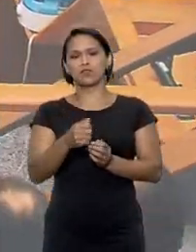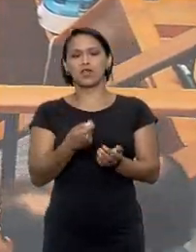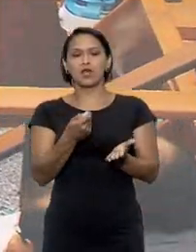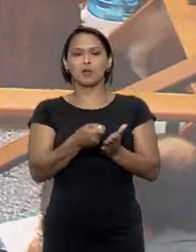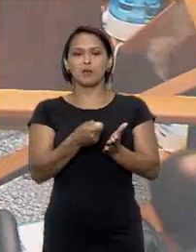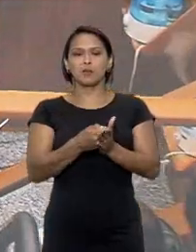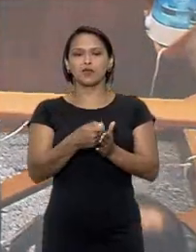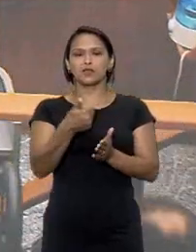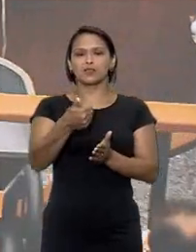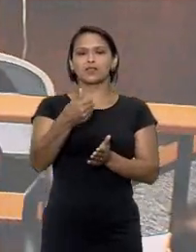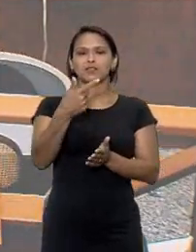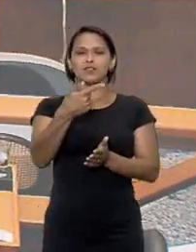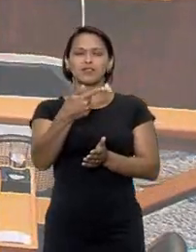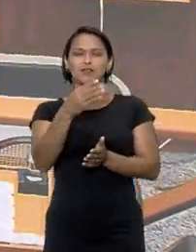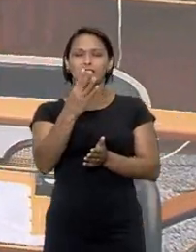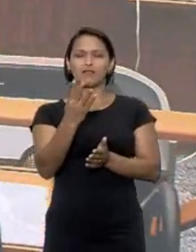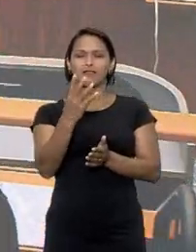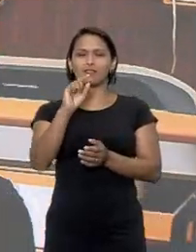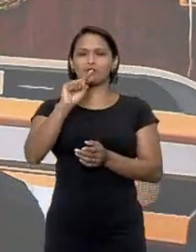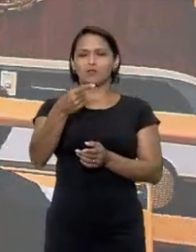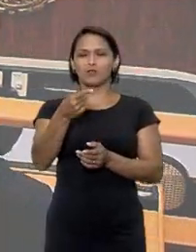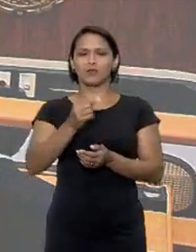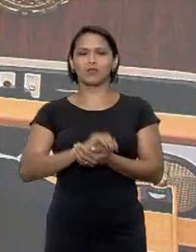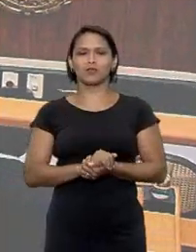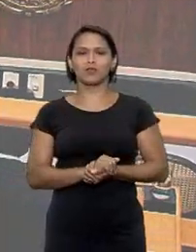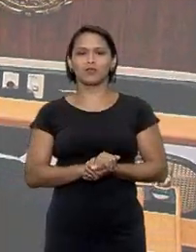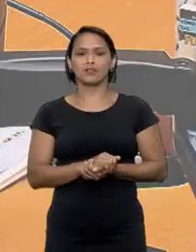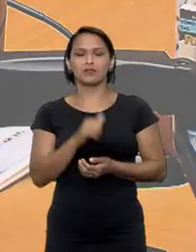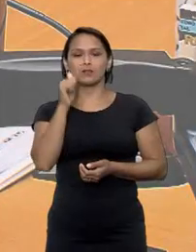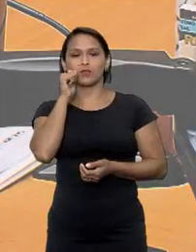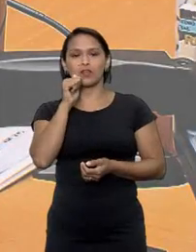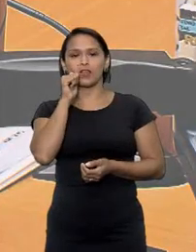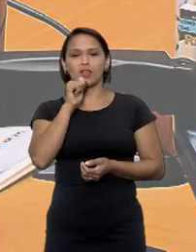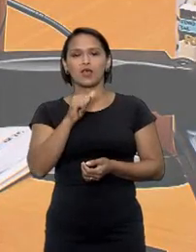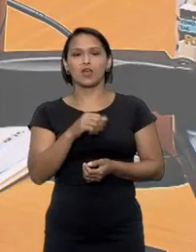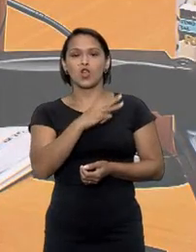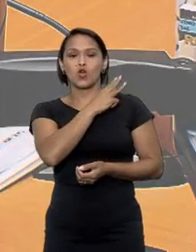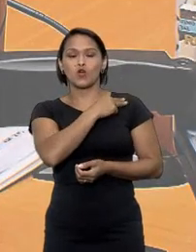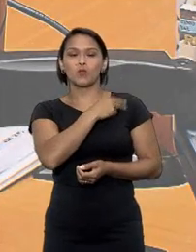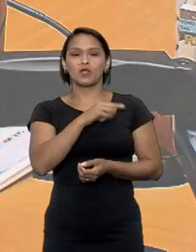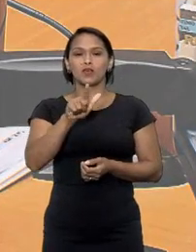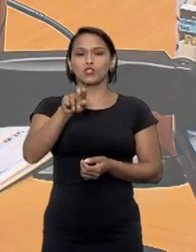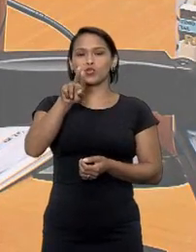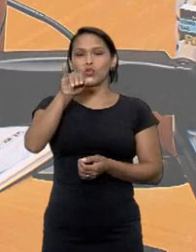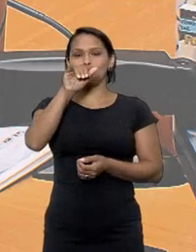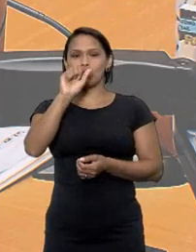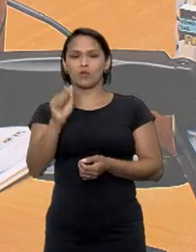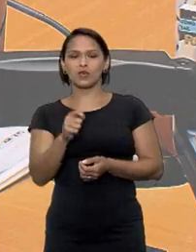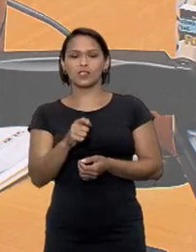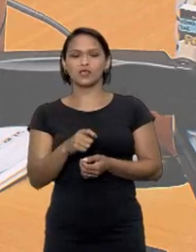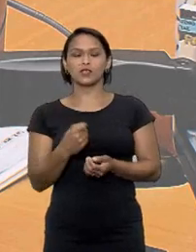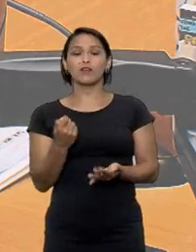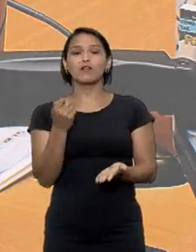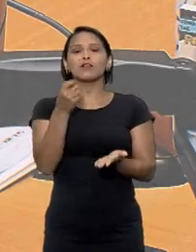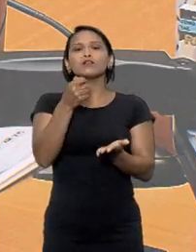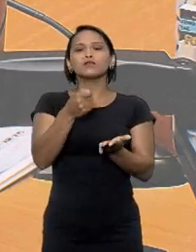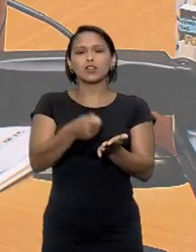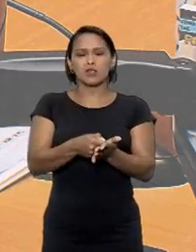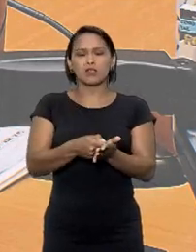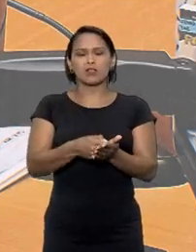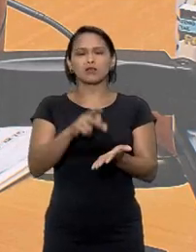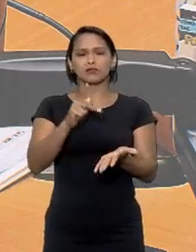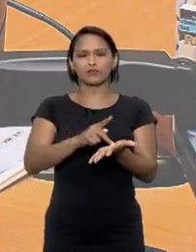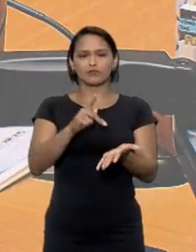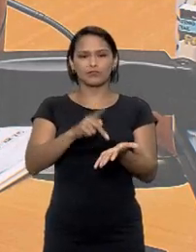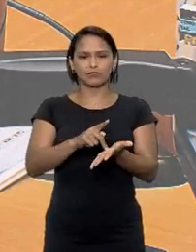indenização no valor de 114 mil reais a mulher o relator do recurso ministro Luiz Felipe Salomão afirmou que o